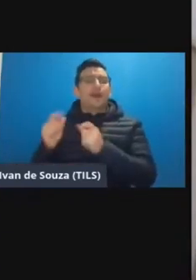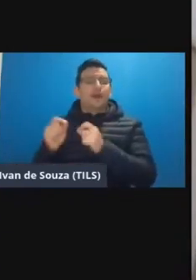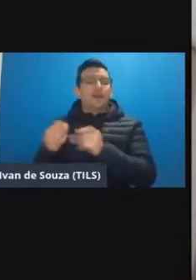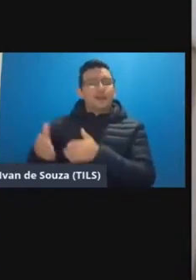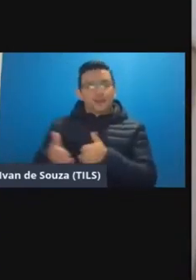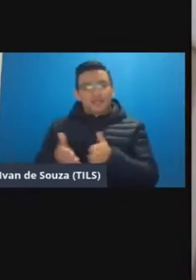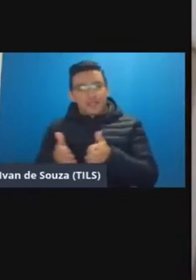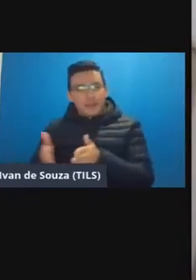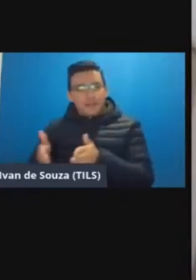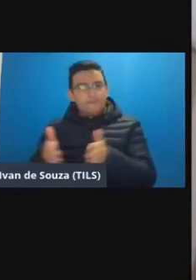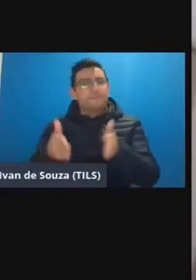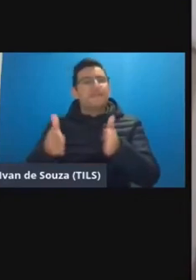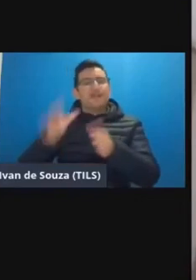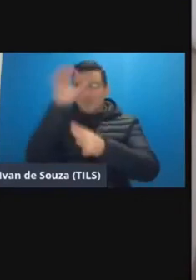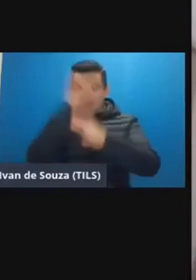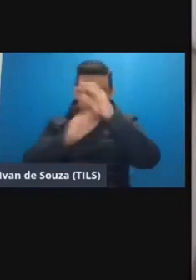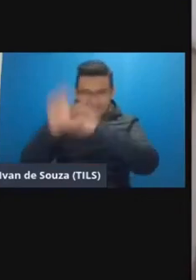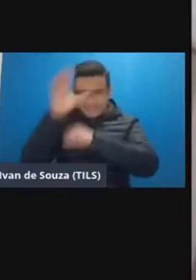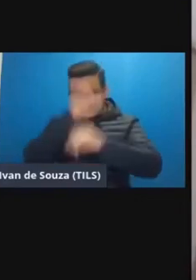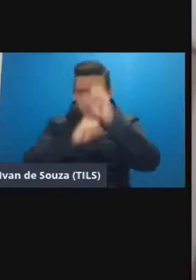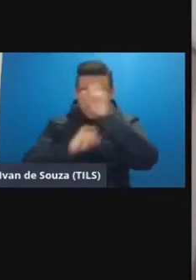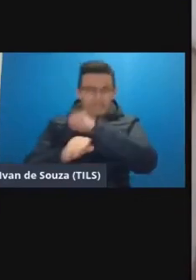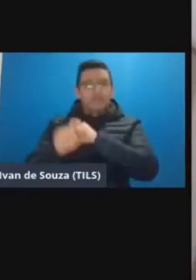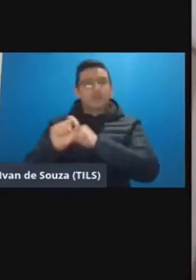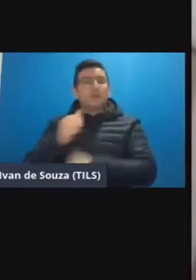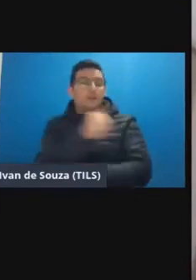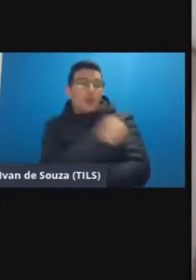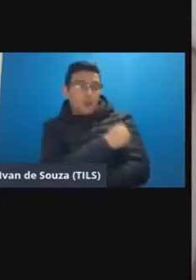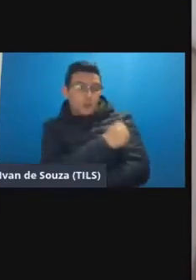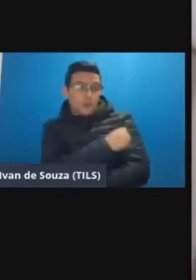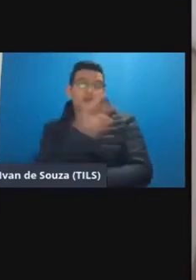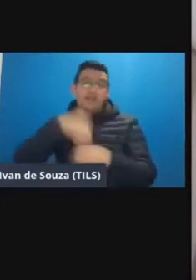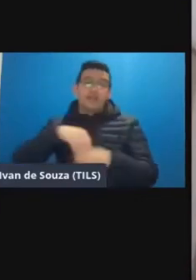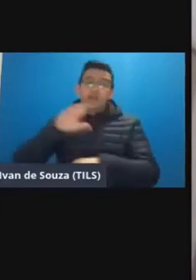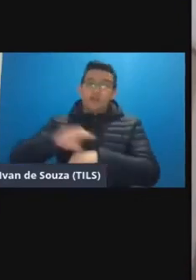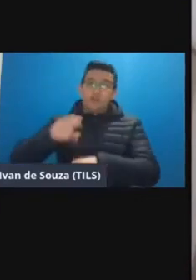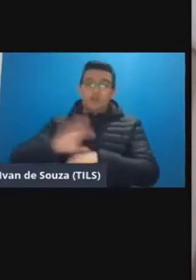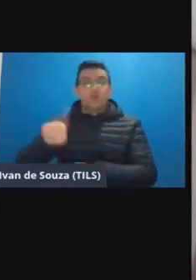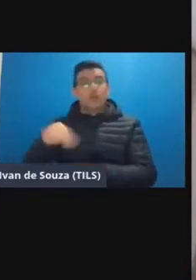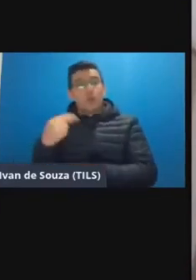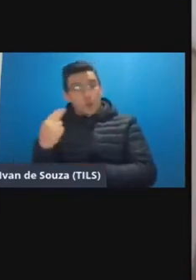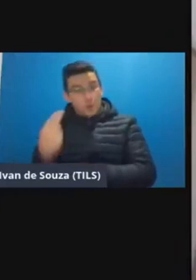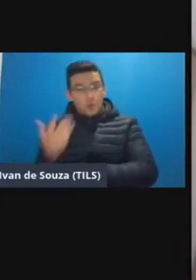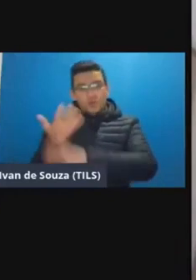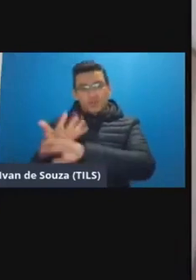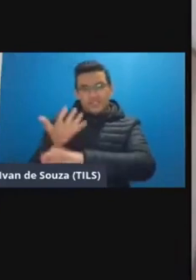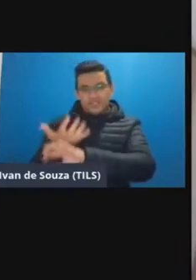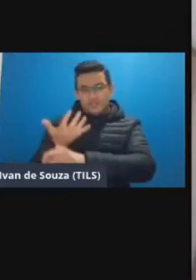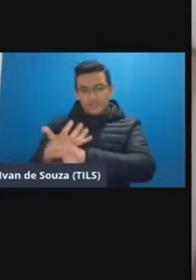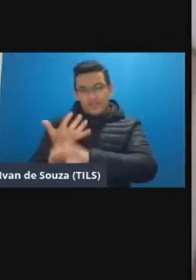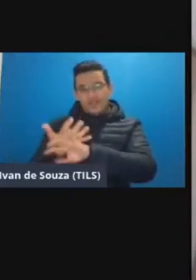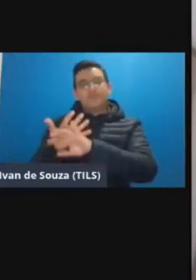caminho da da aprendizagem pelo e pela estudante em um curso né ou em uma disciplina